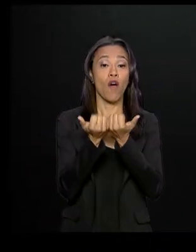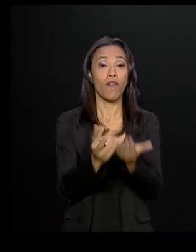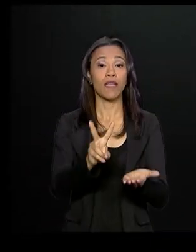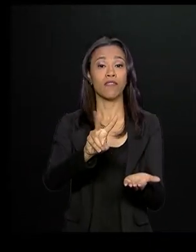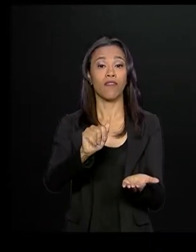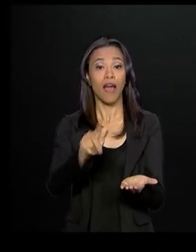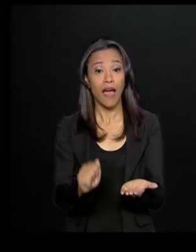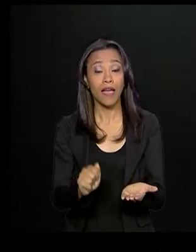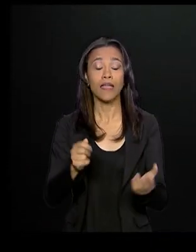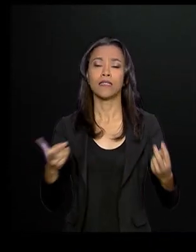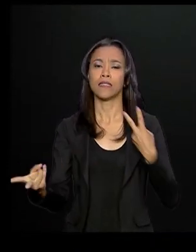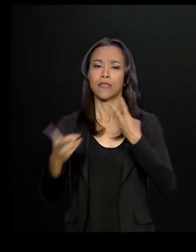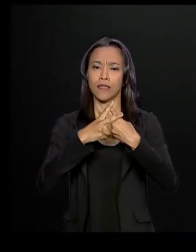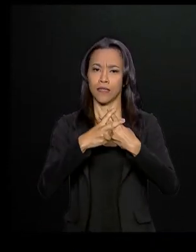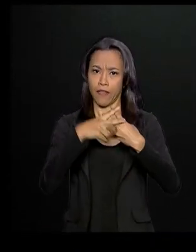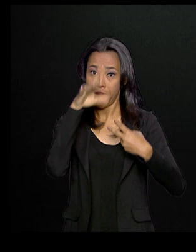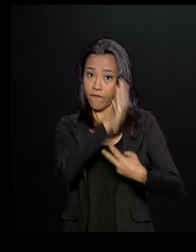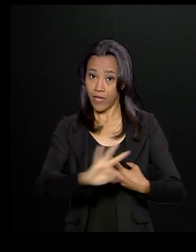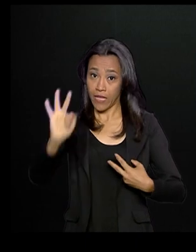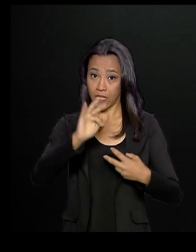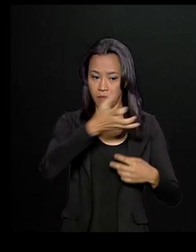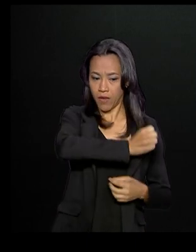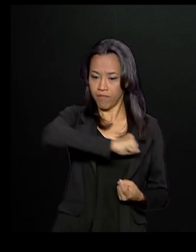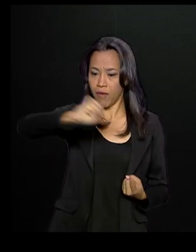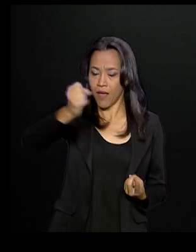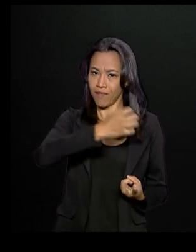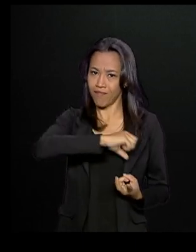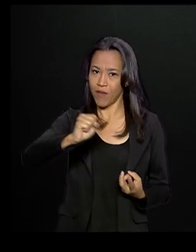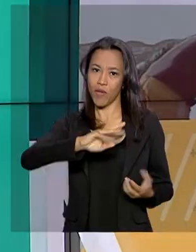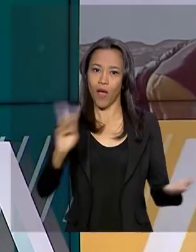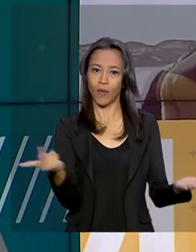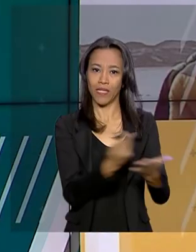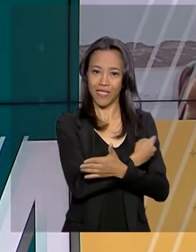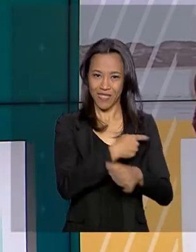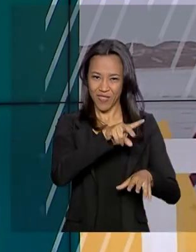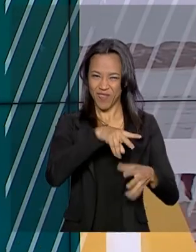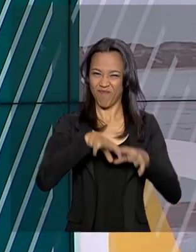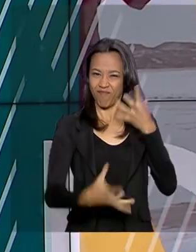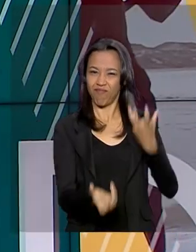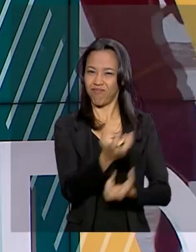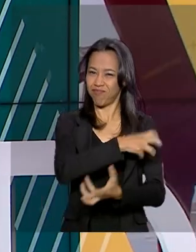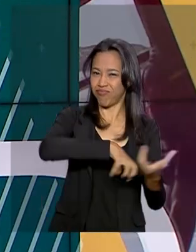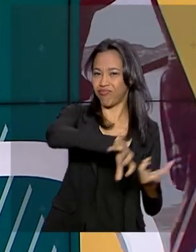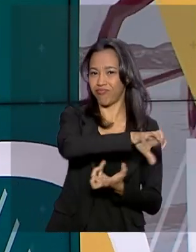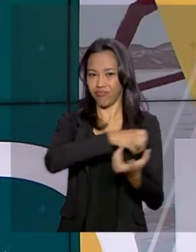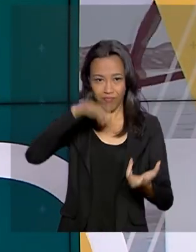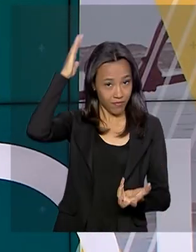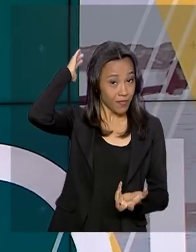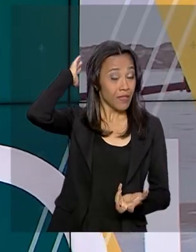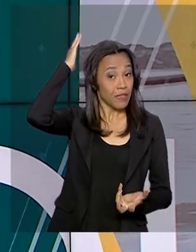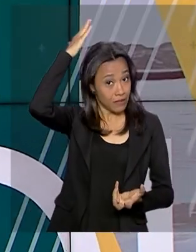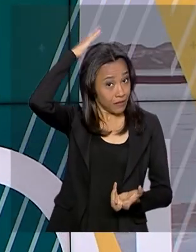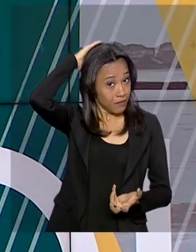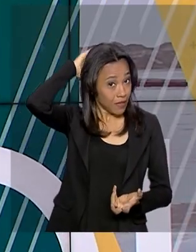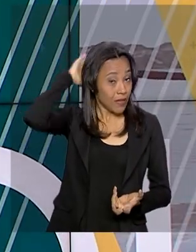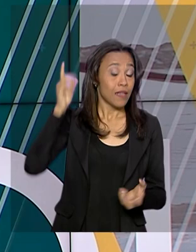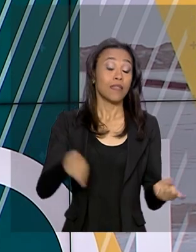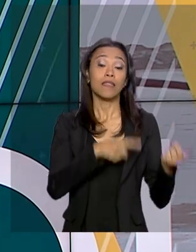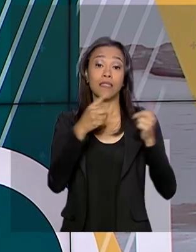presídios federais para transferir líderes da rebelião em Altamira, no Pará, e imobiliza a Força Nacional para acompanhar o caso.